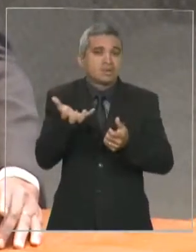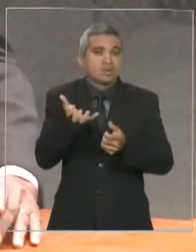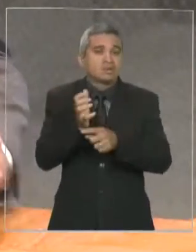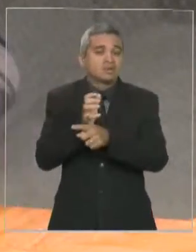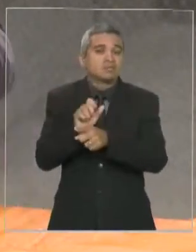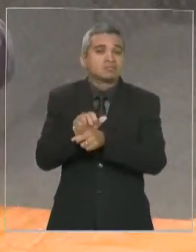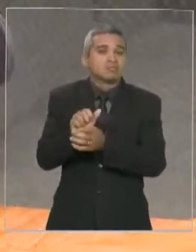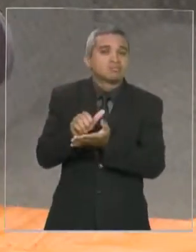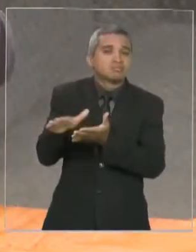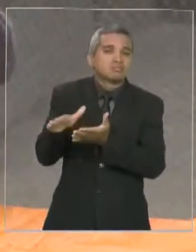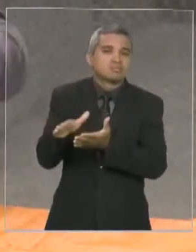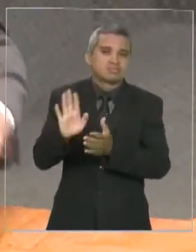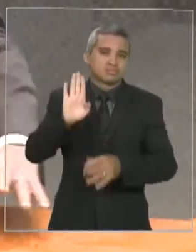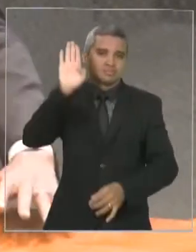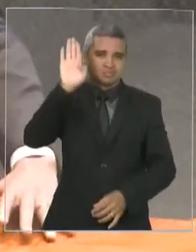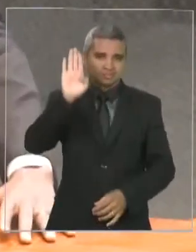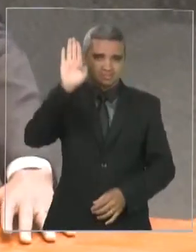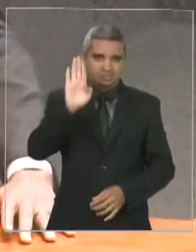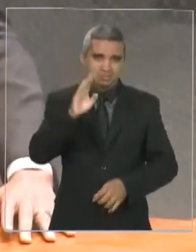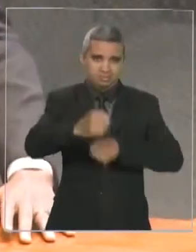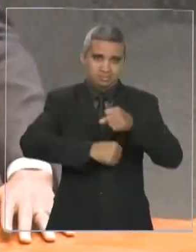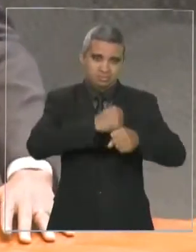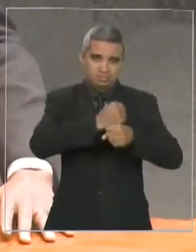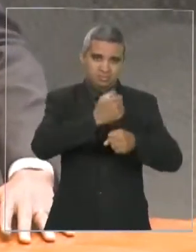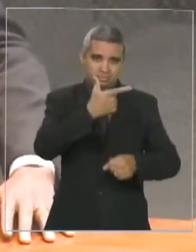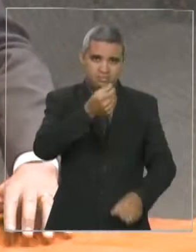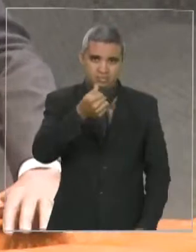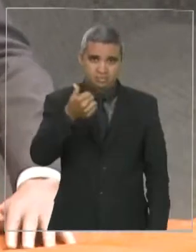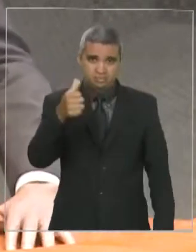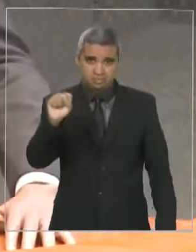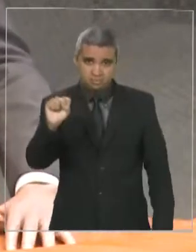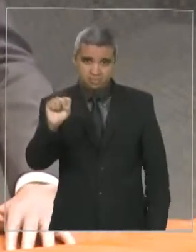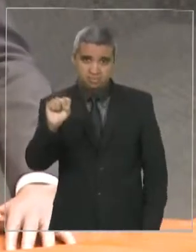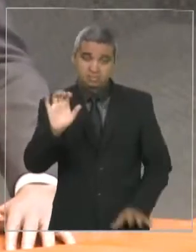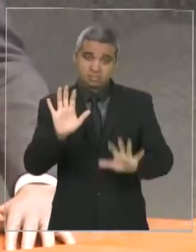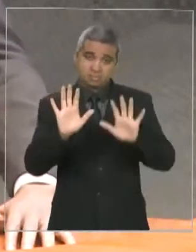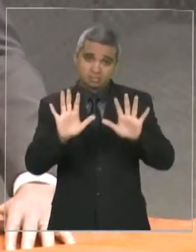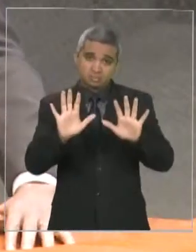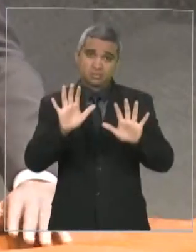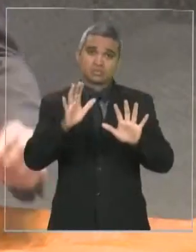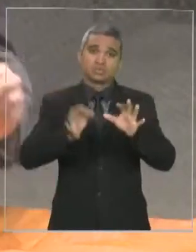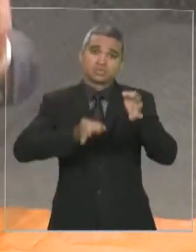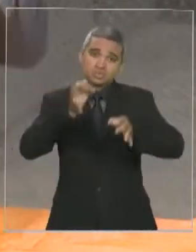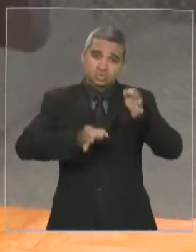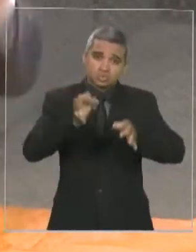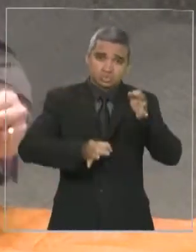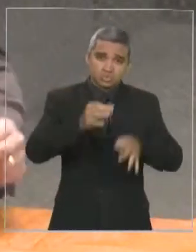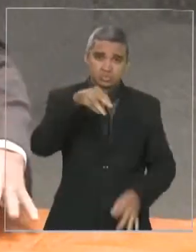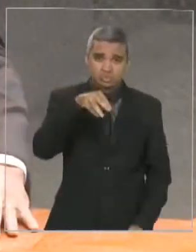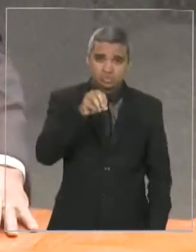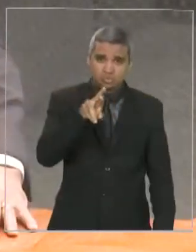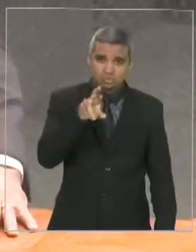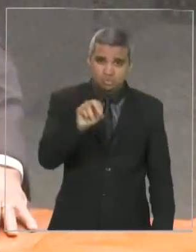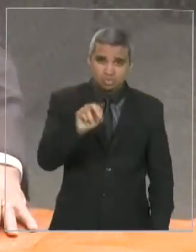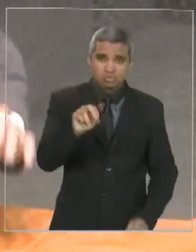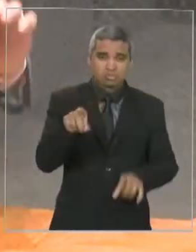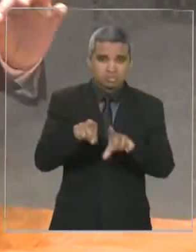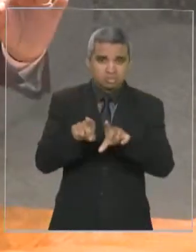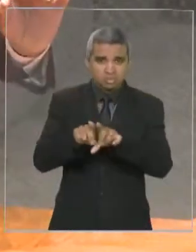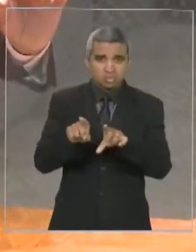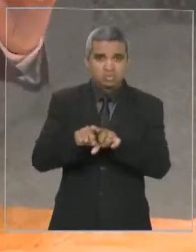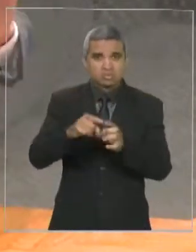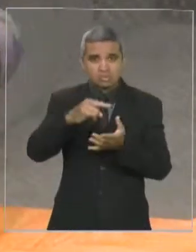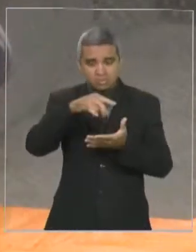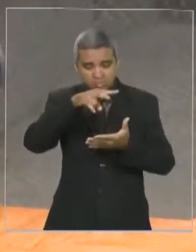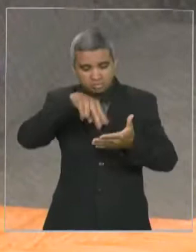E o que mais chama a atenção é que o juiz Moro, na sua própria sentença, quem